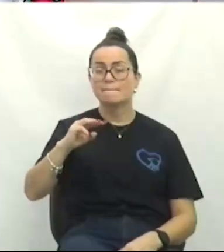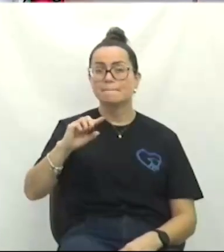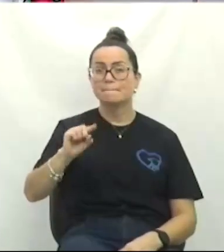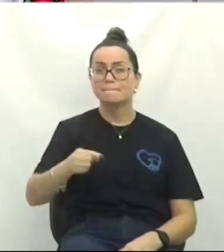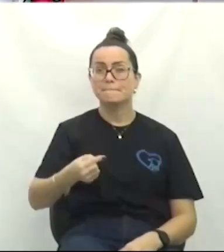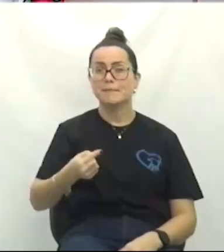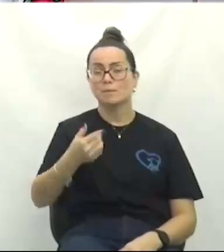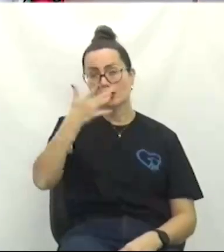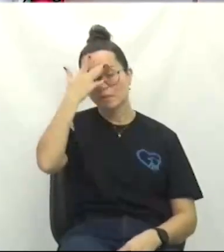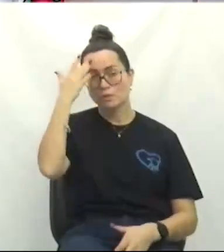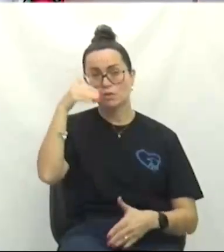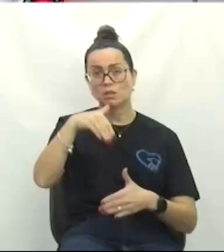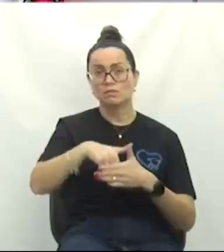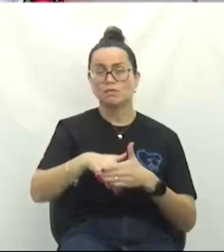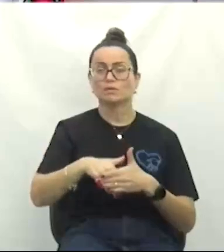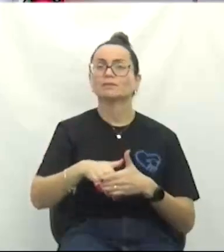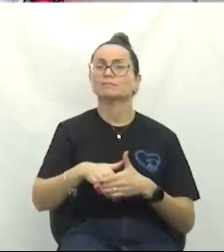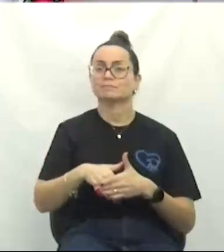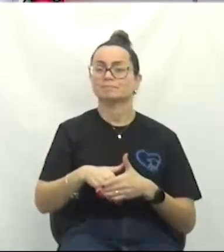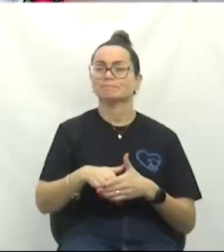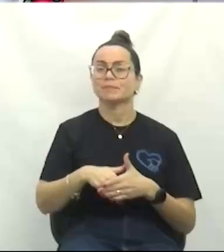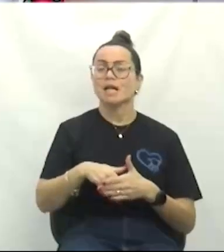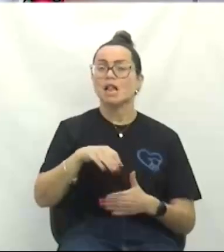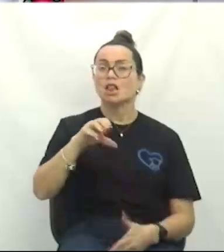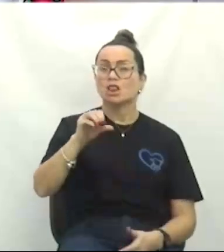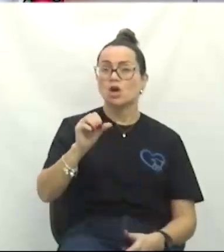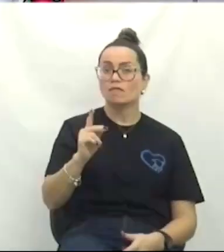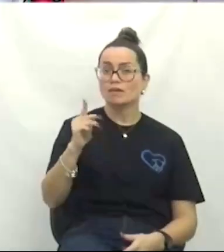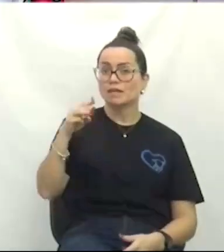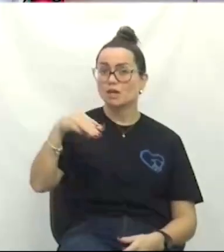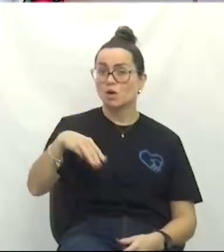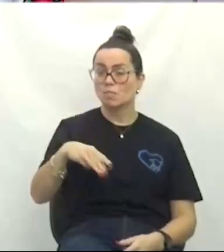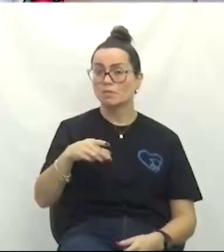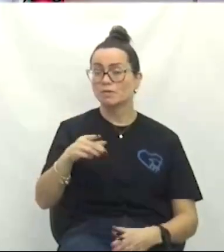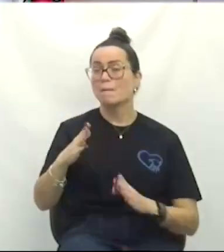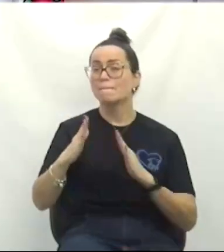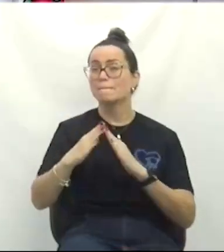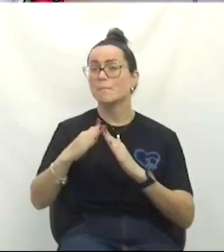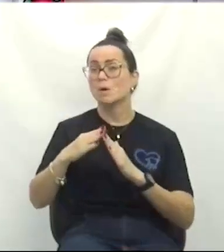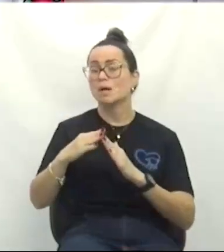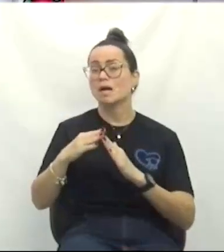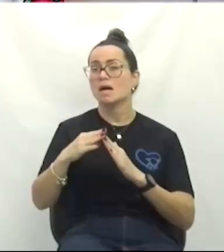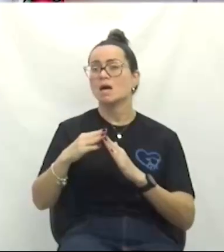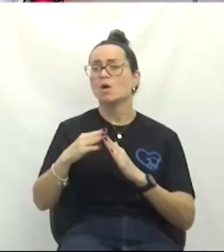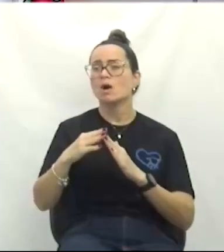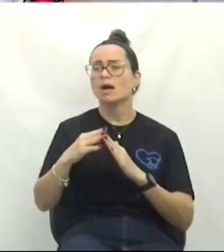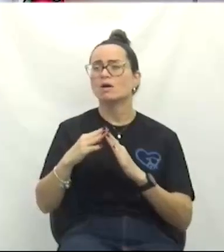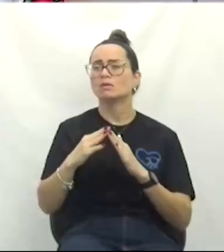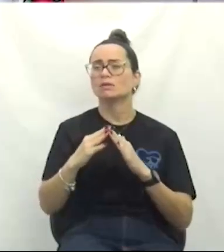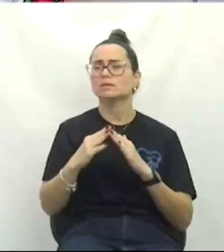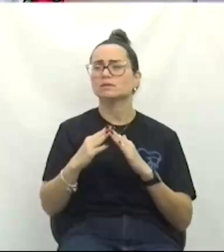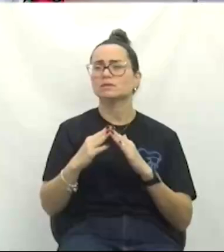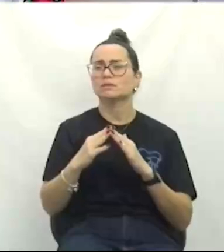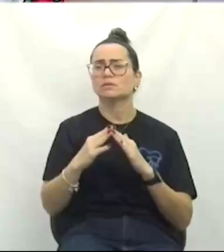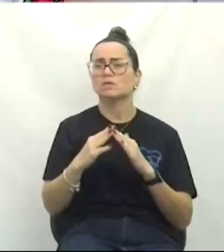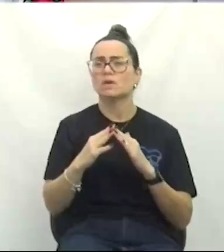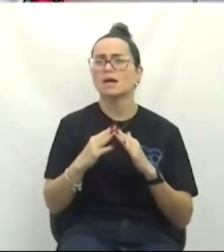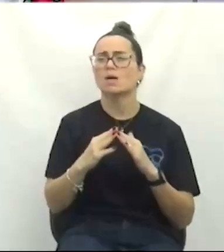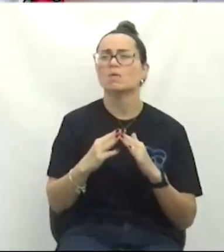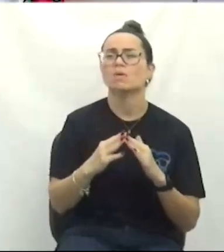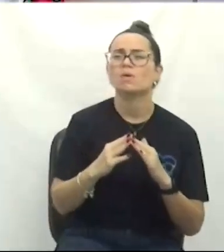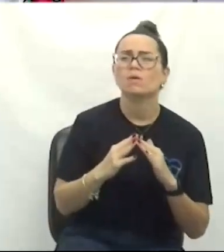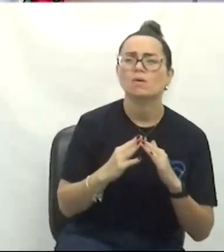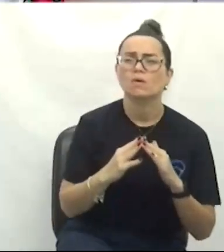9 quilômetros dos 16 da obra estão em Cocal. Criciúma tem 154 mil eleitores. Uruçanga tem